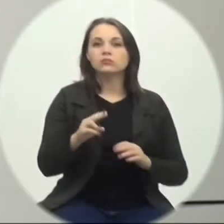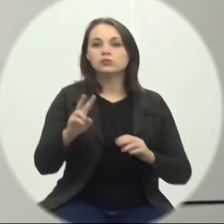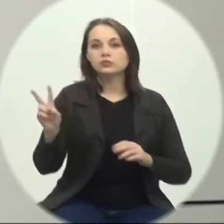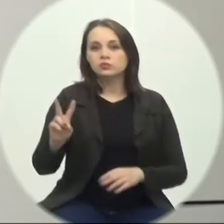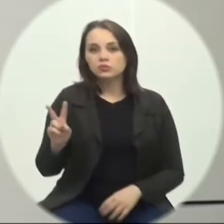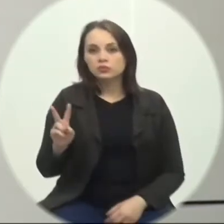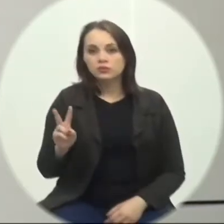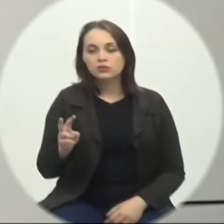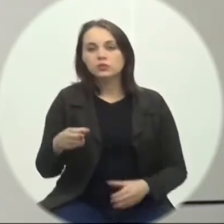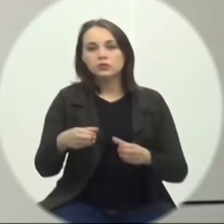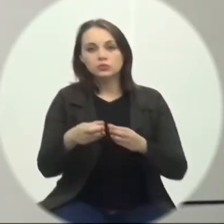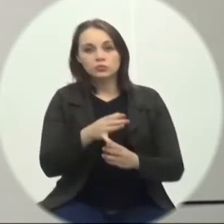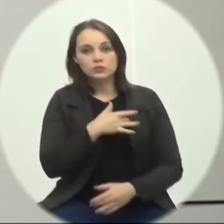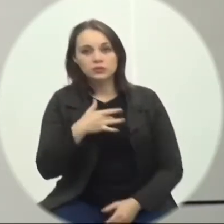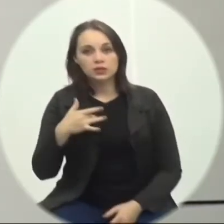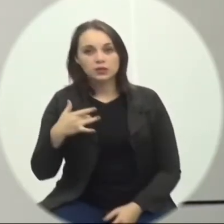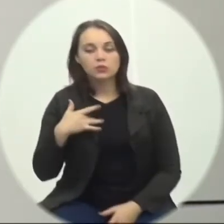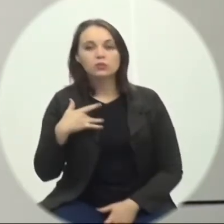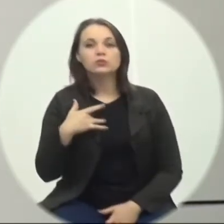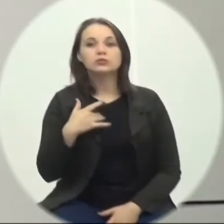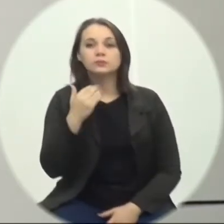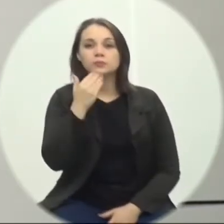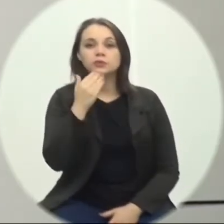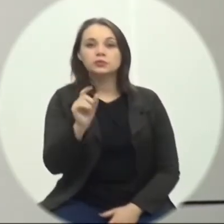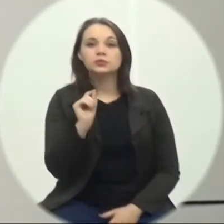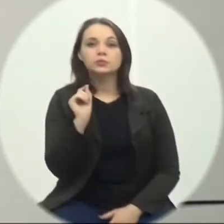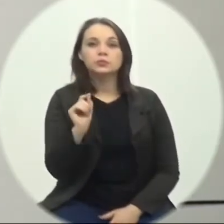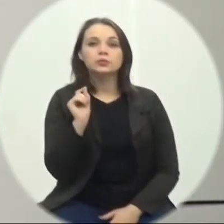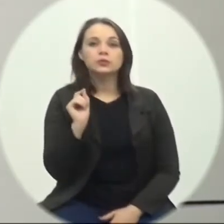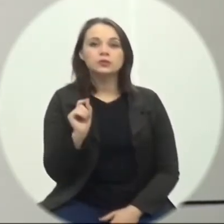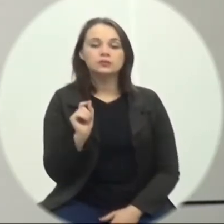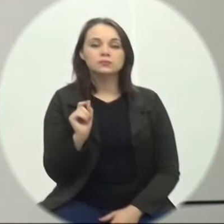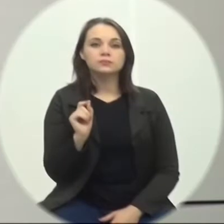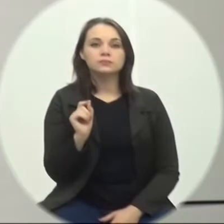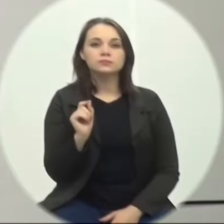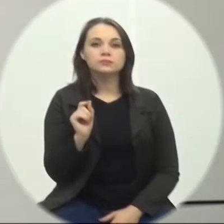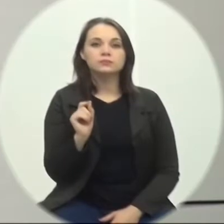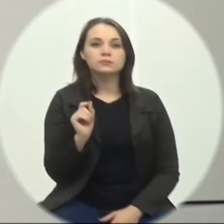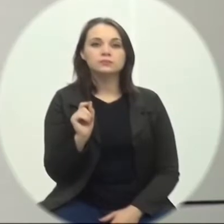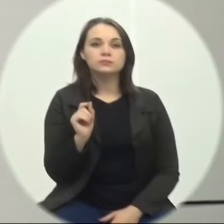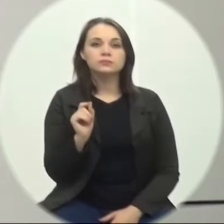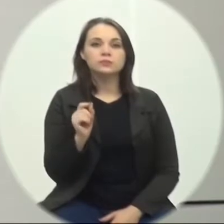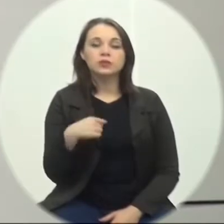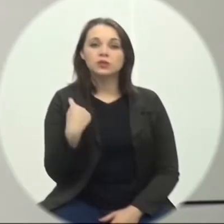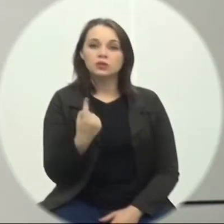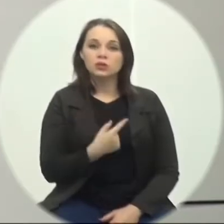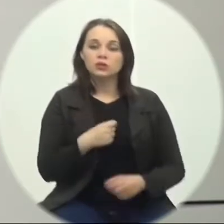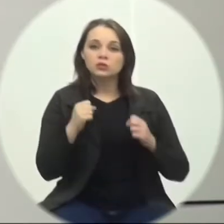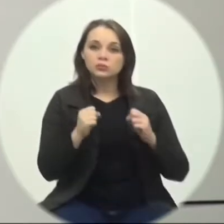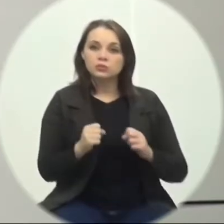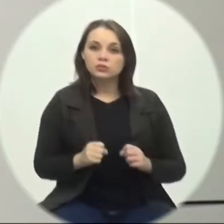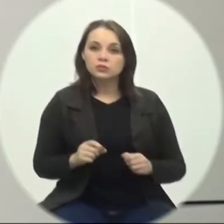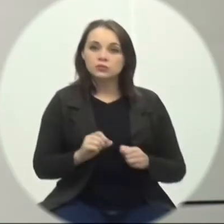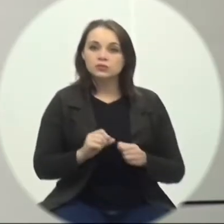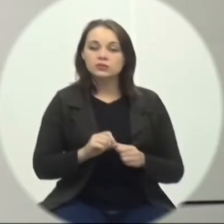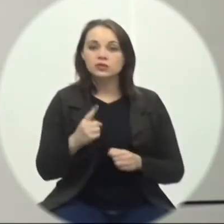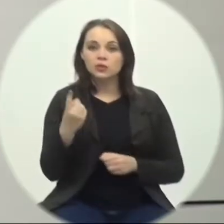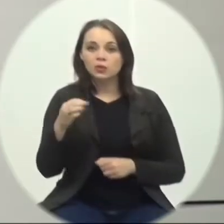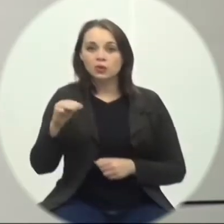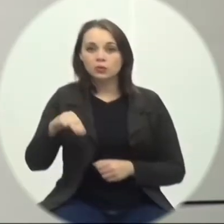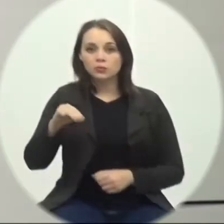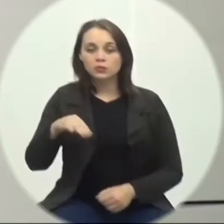e da comissão de saúde, que possamos fazer um minuto de silêncio